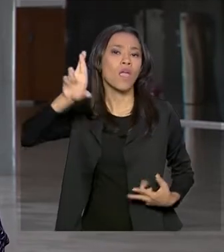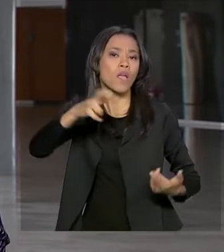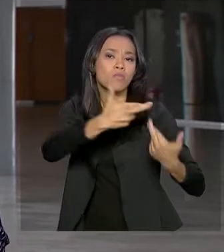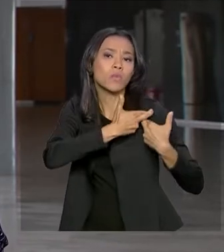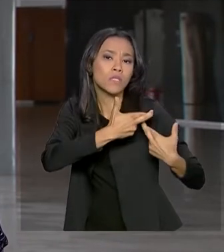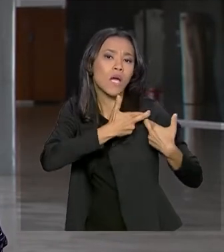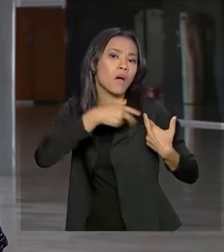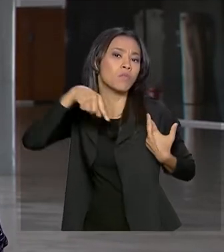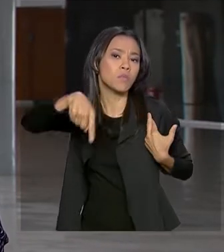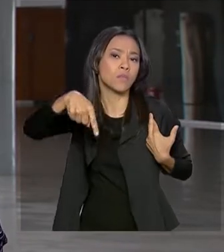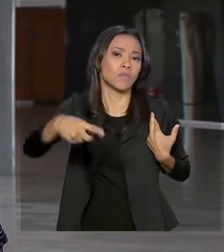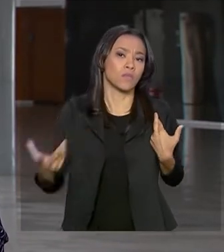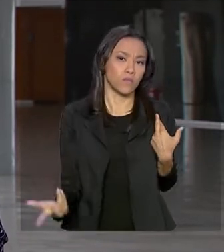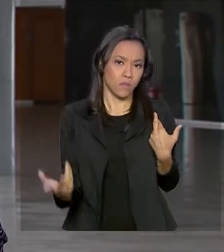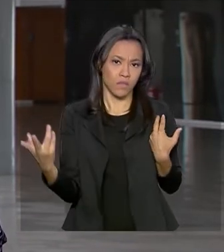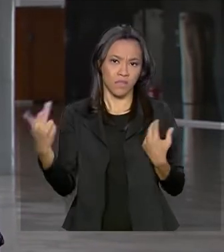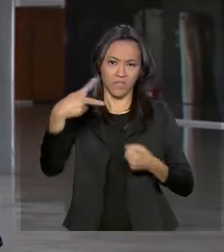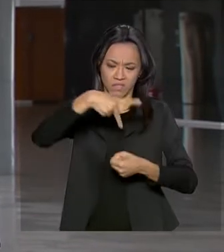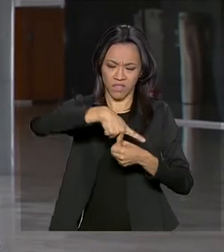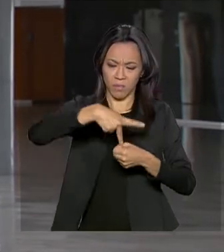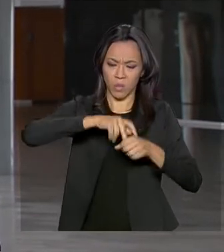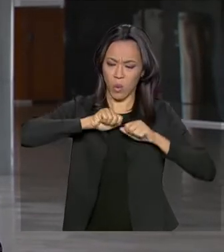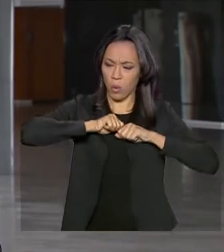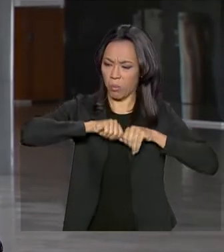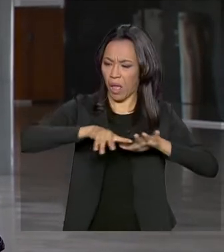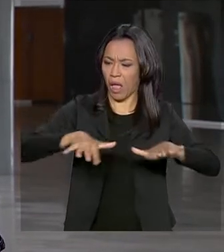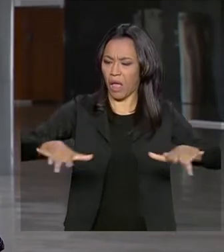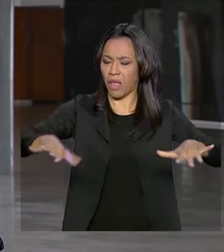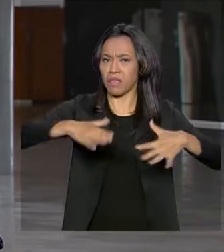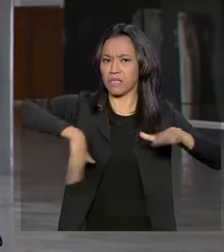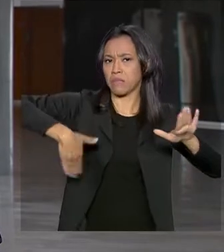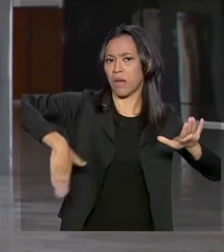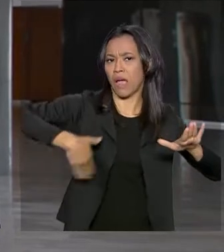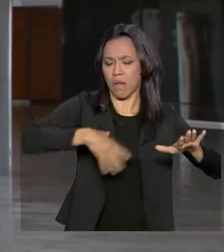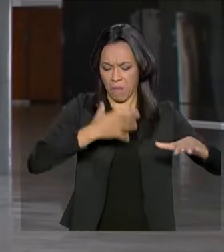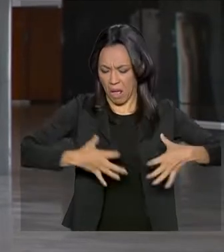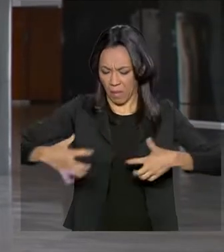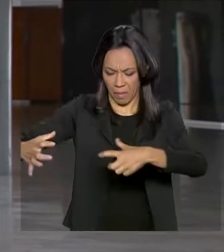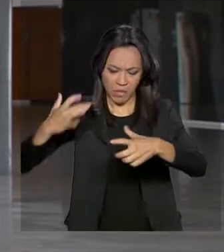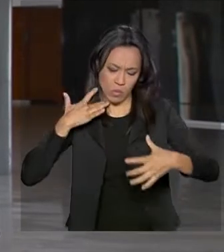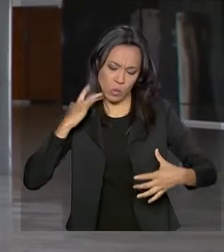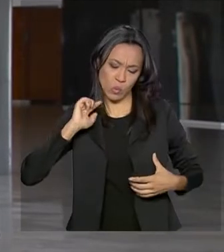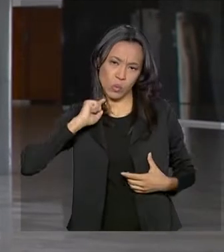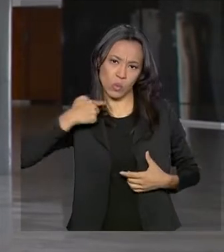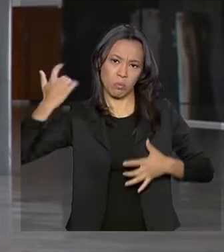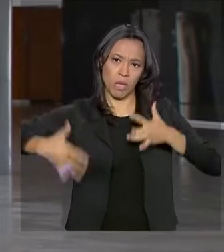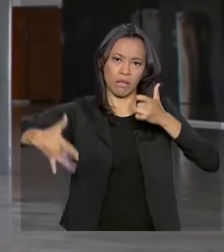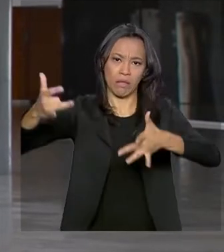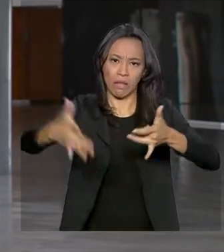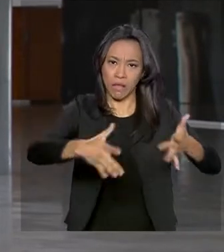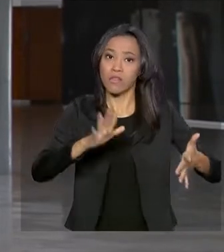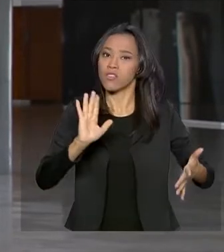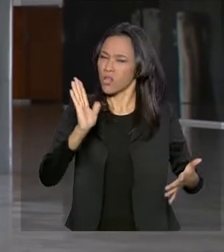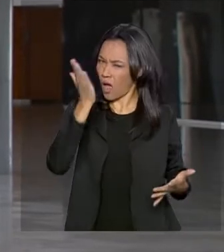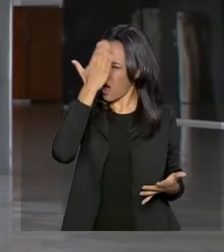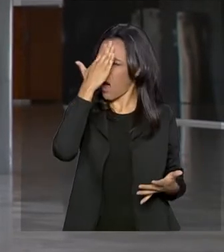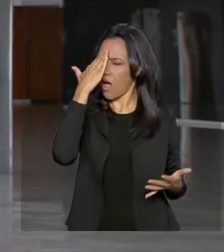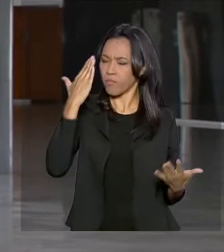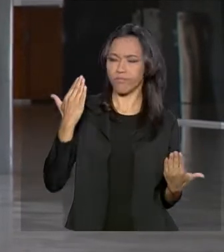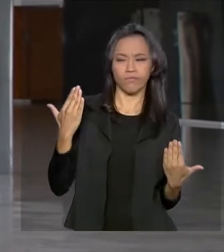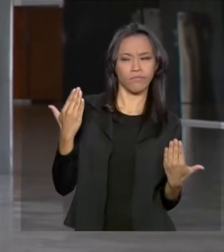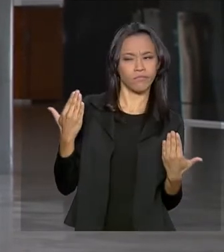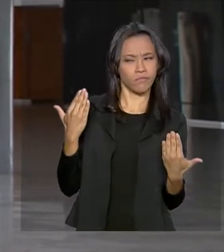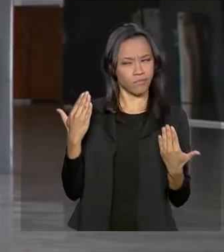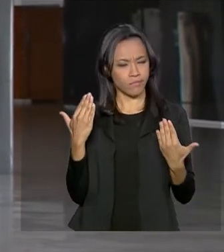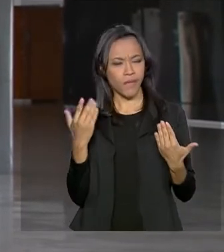por esse derramamento desse óleo. Mas já existe uma suspeita de quem tenha feito